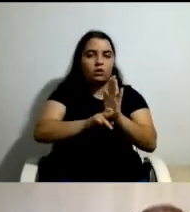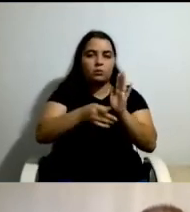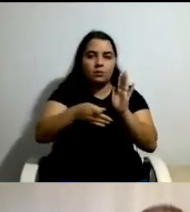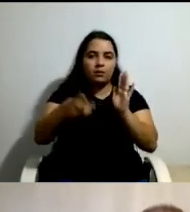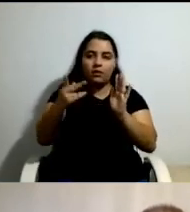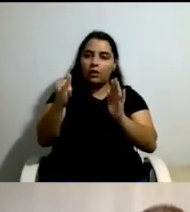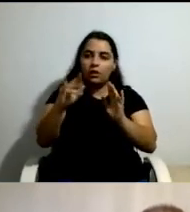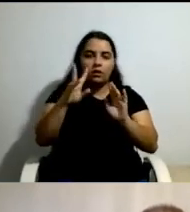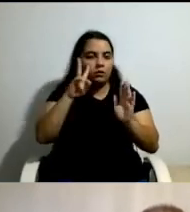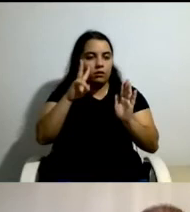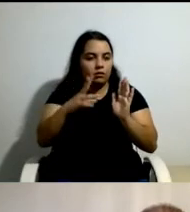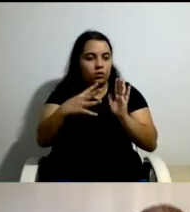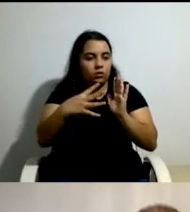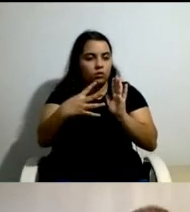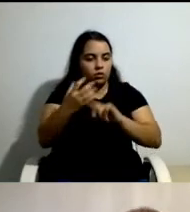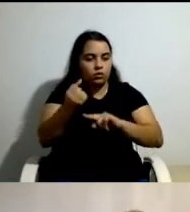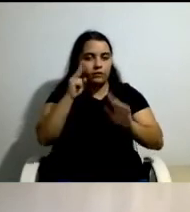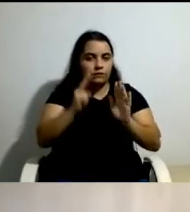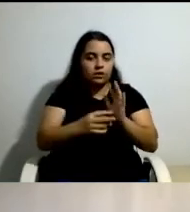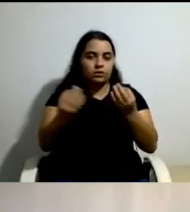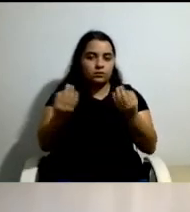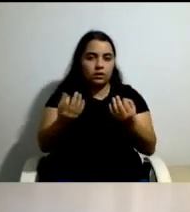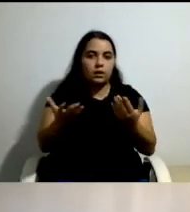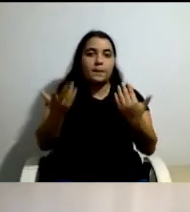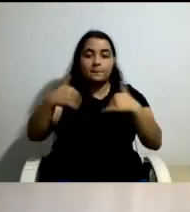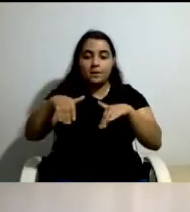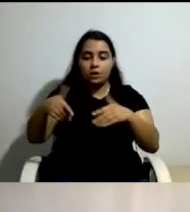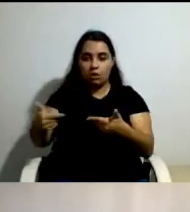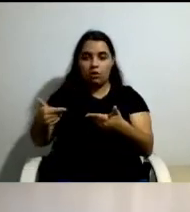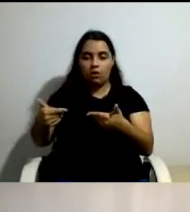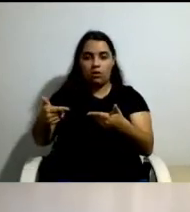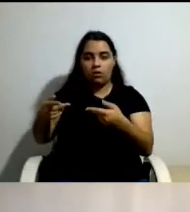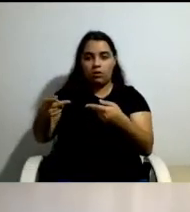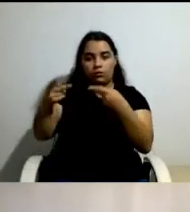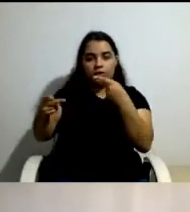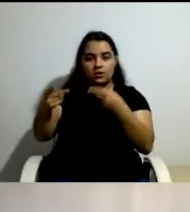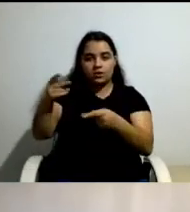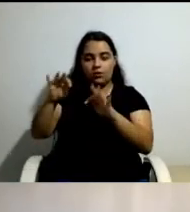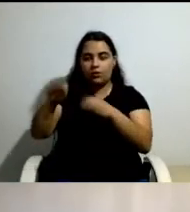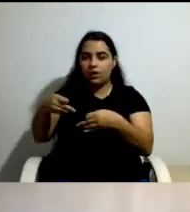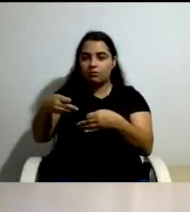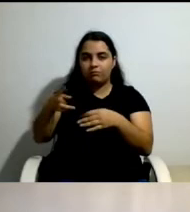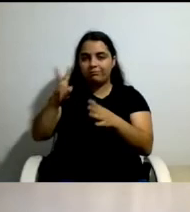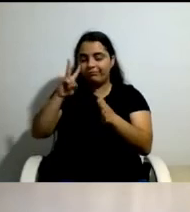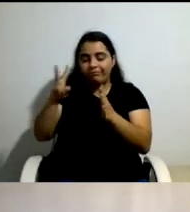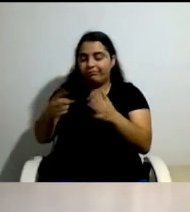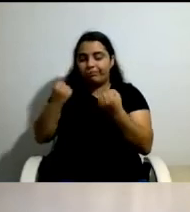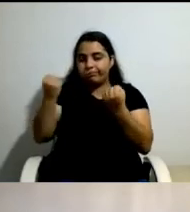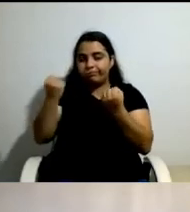atividades do CDI, no momento de avaliação final não tivemos acesso a estes documentos e, portanto, apenas podemos fazer,